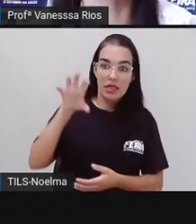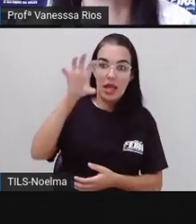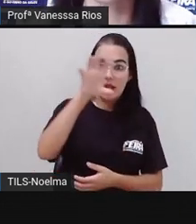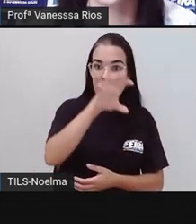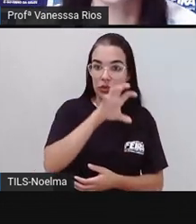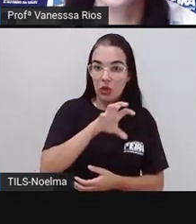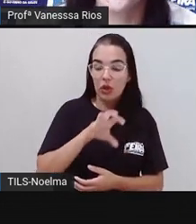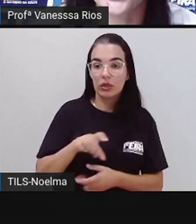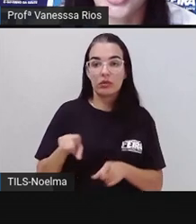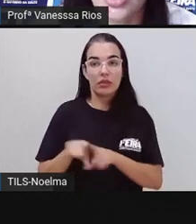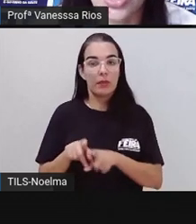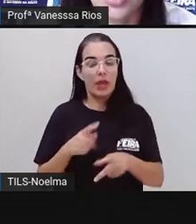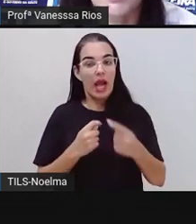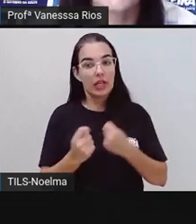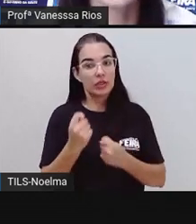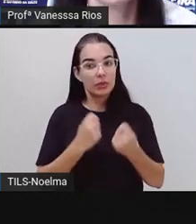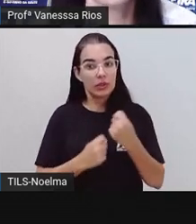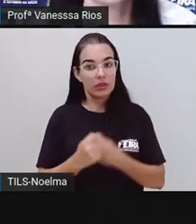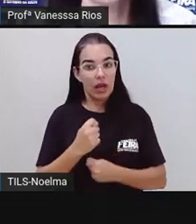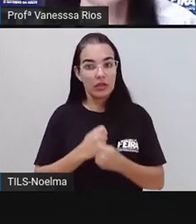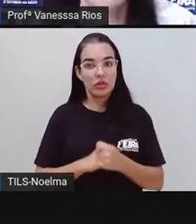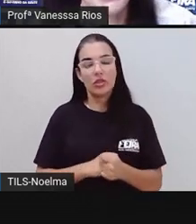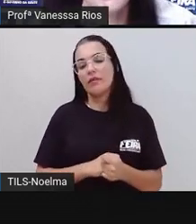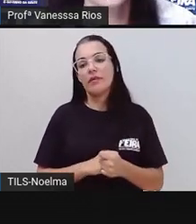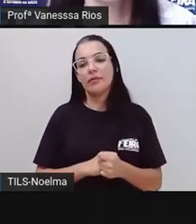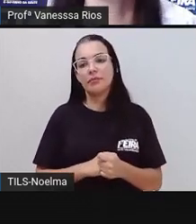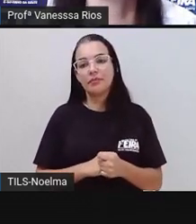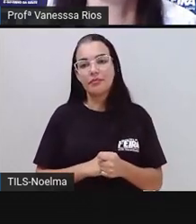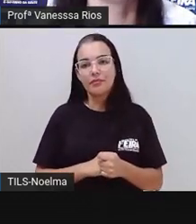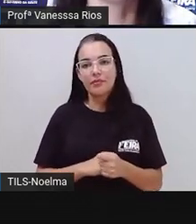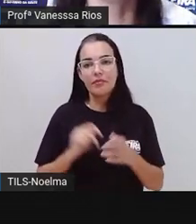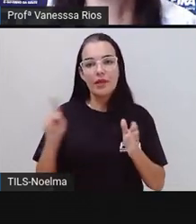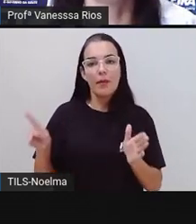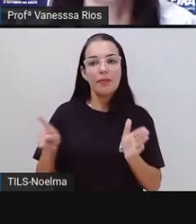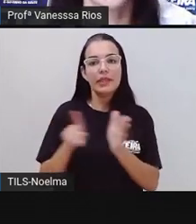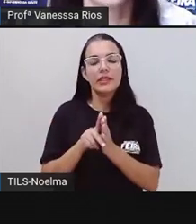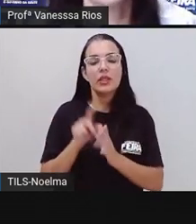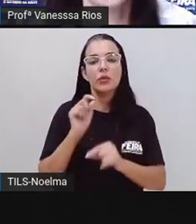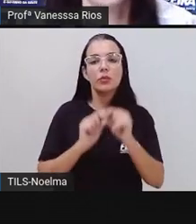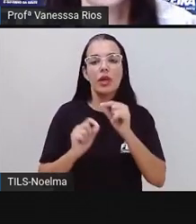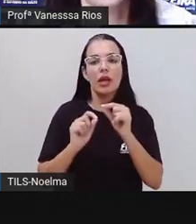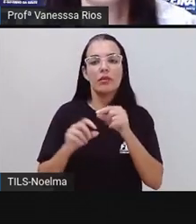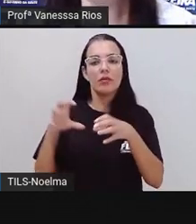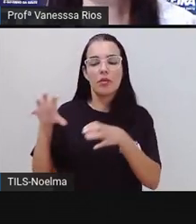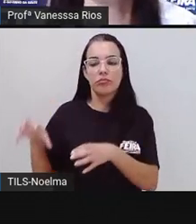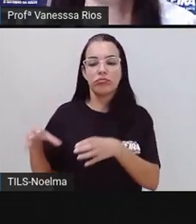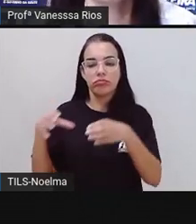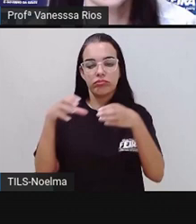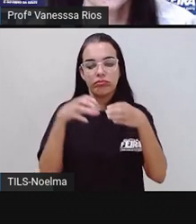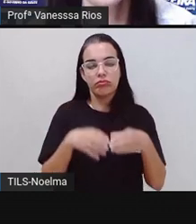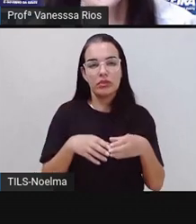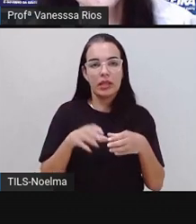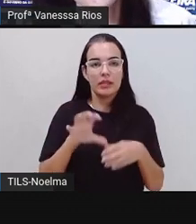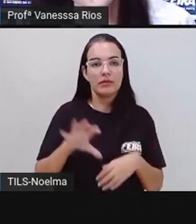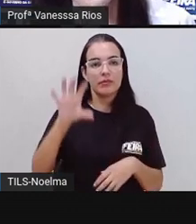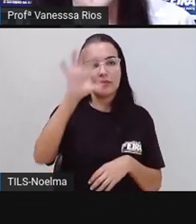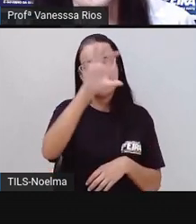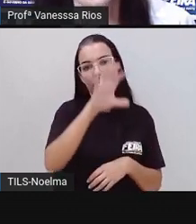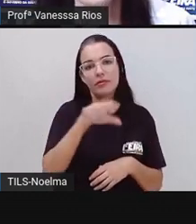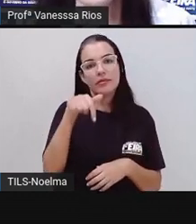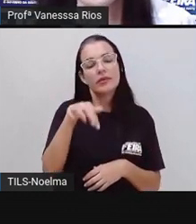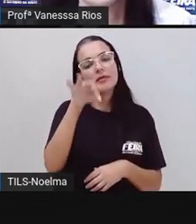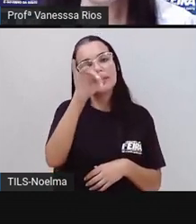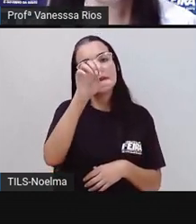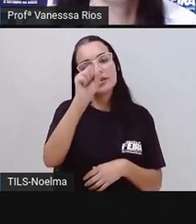divisões administrativas, fazendo parte, compondo aí o território do município de